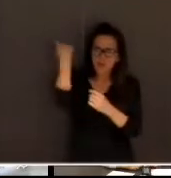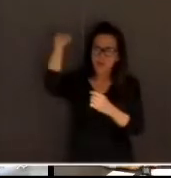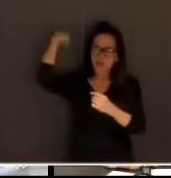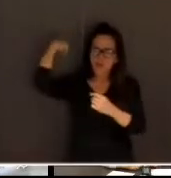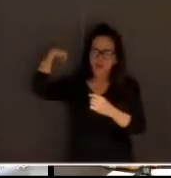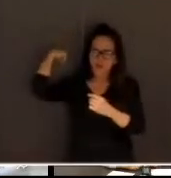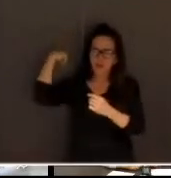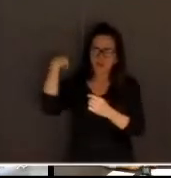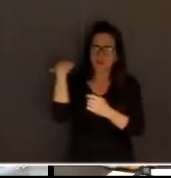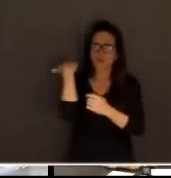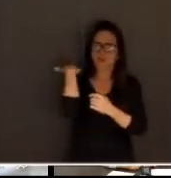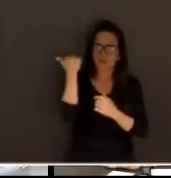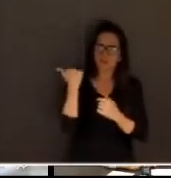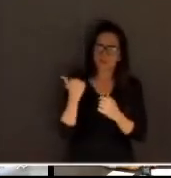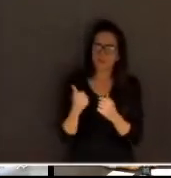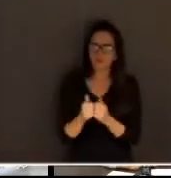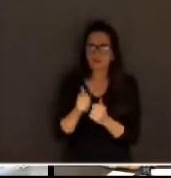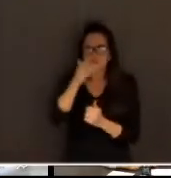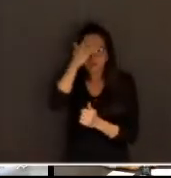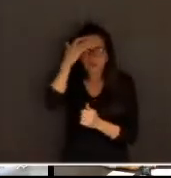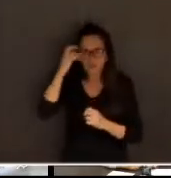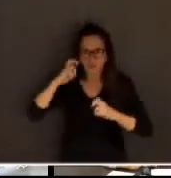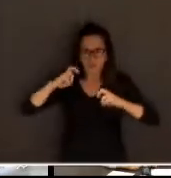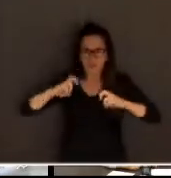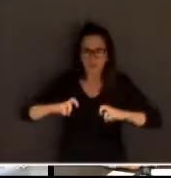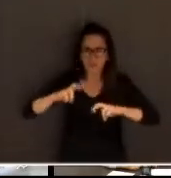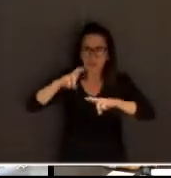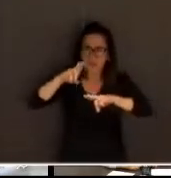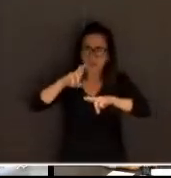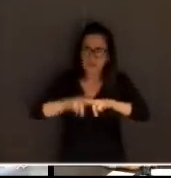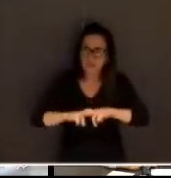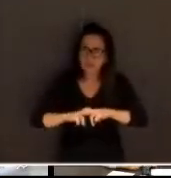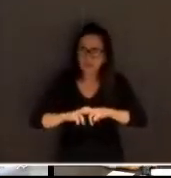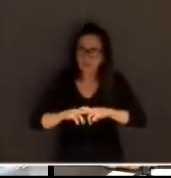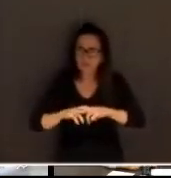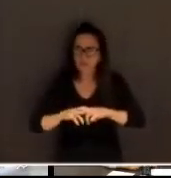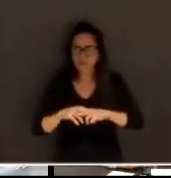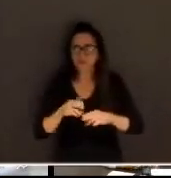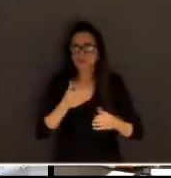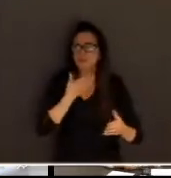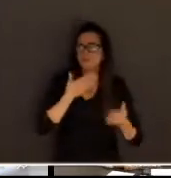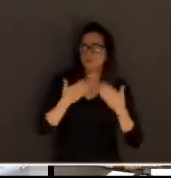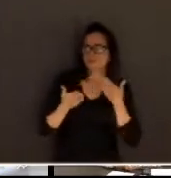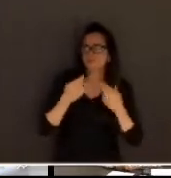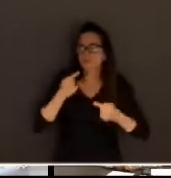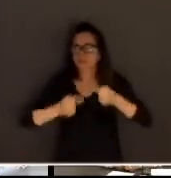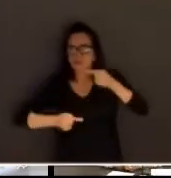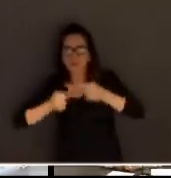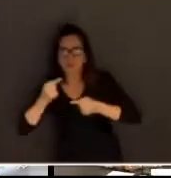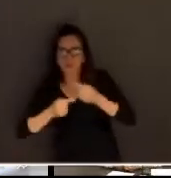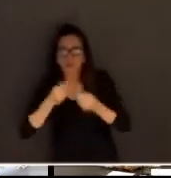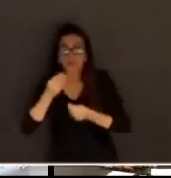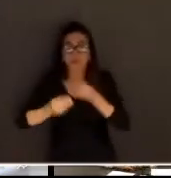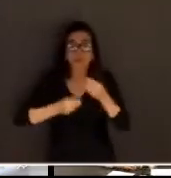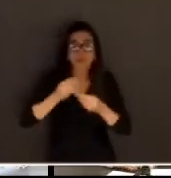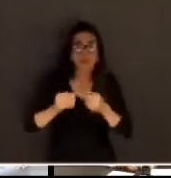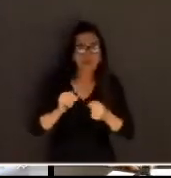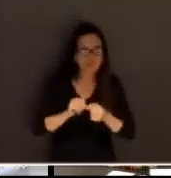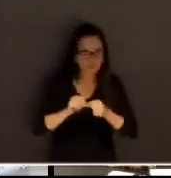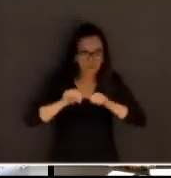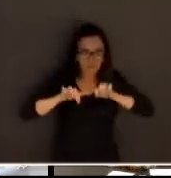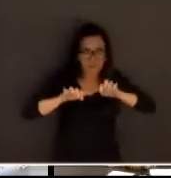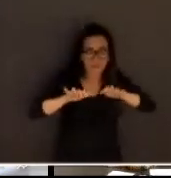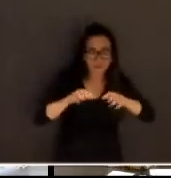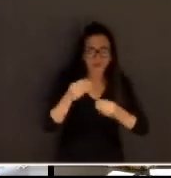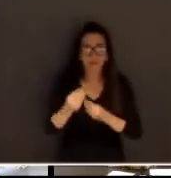chamou. E as pessoas iam sentar numa mesa, iam dialogar, para ver como íamos achar uma solução. Porque a solução não existia. Você